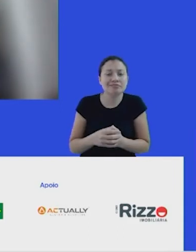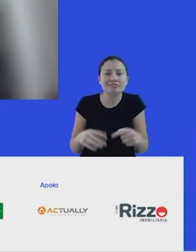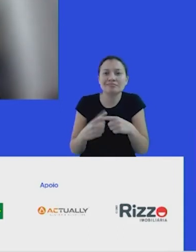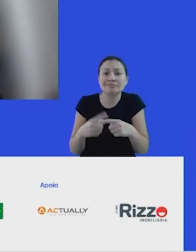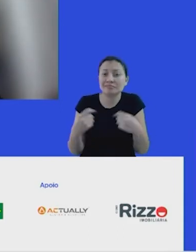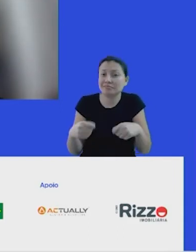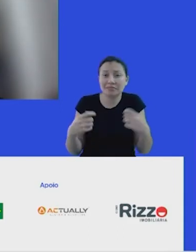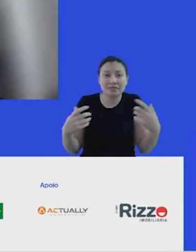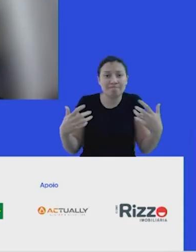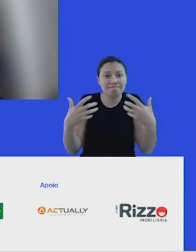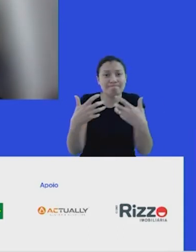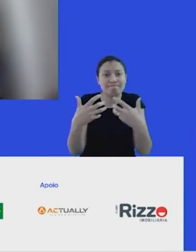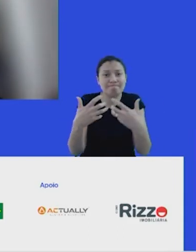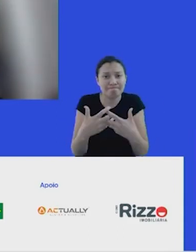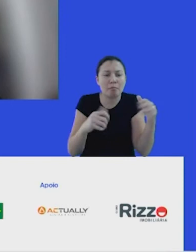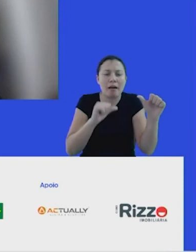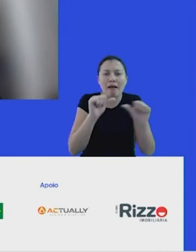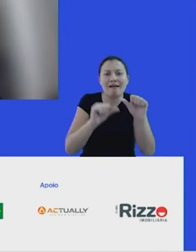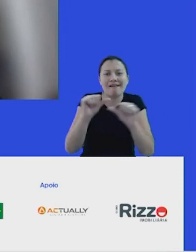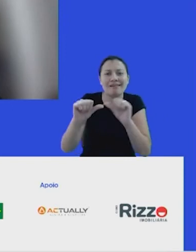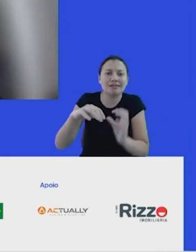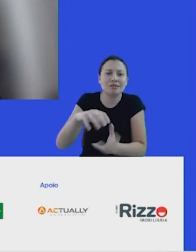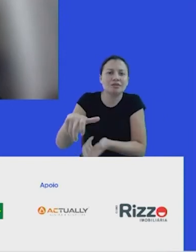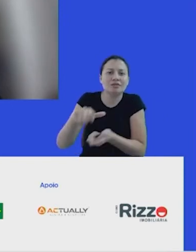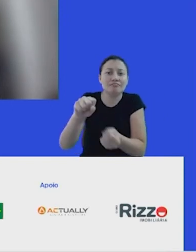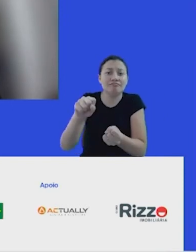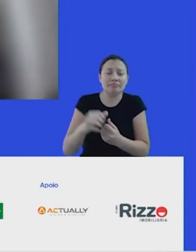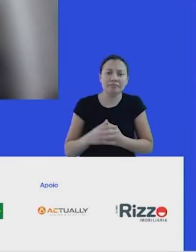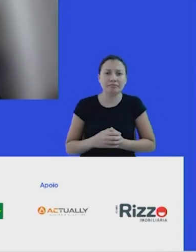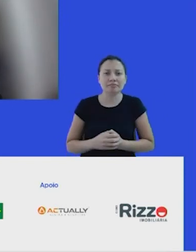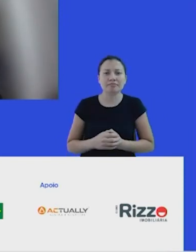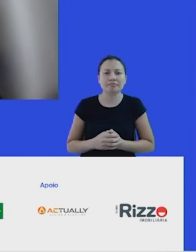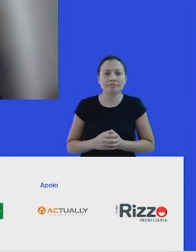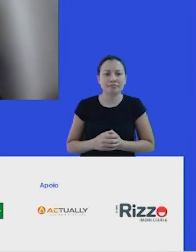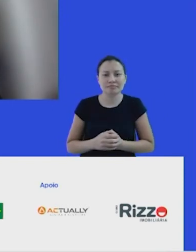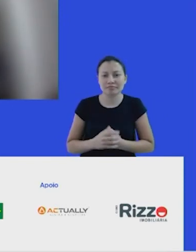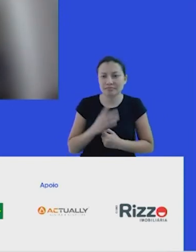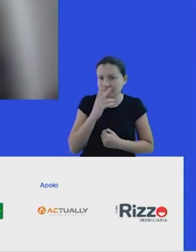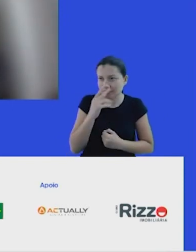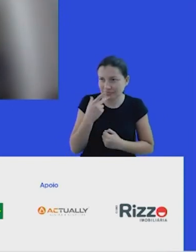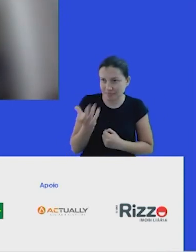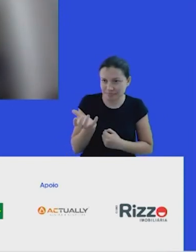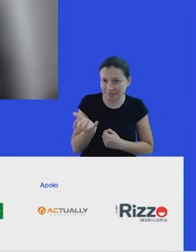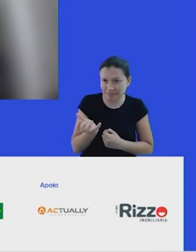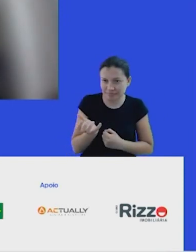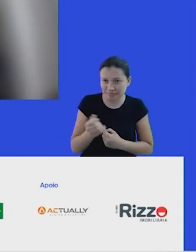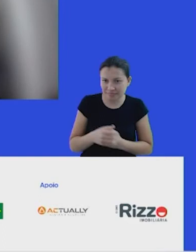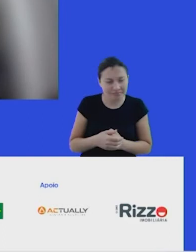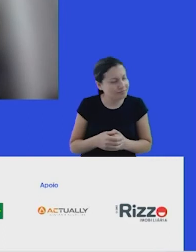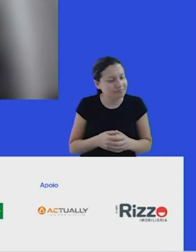acontecer para transformar a consciência sustentável. Eu acho que você quer falar. Sensacional, Isabel,